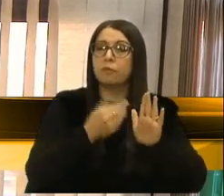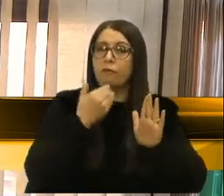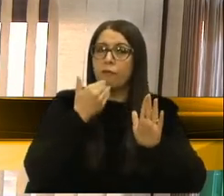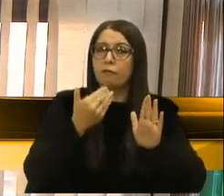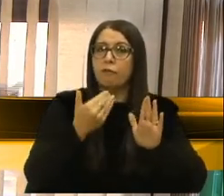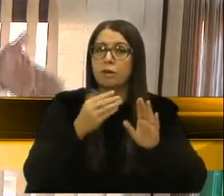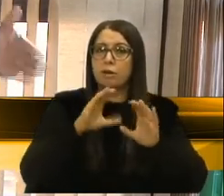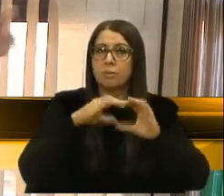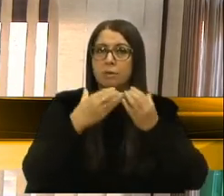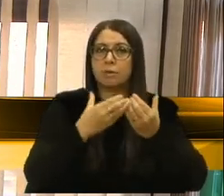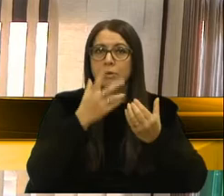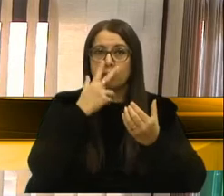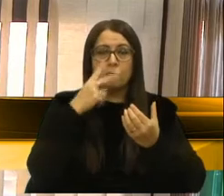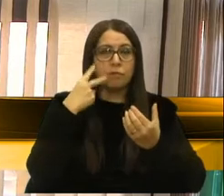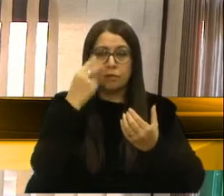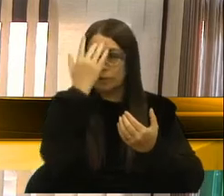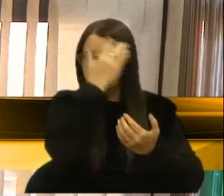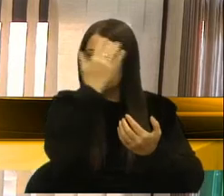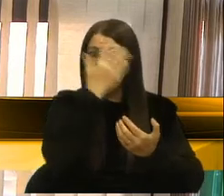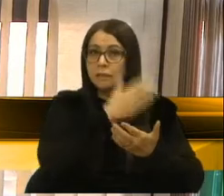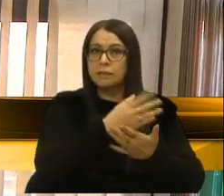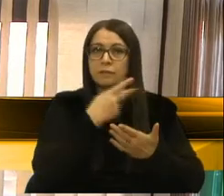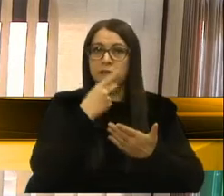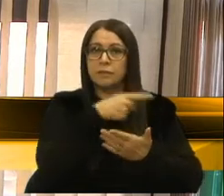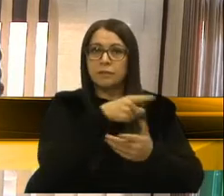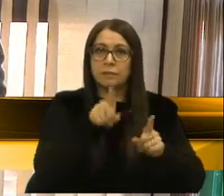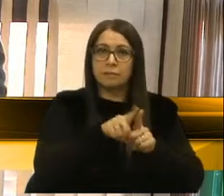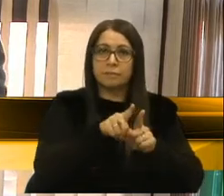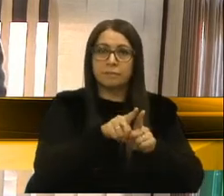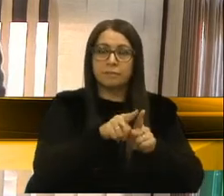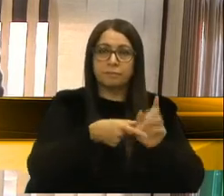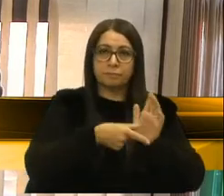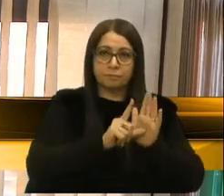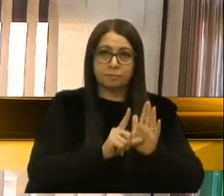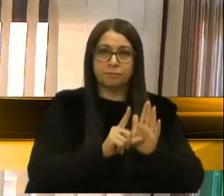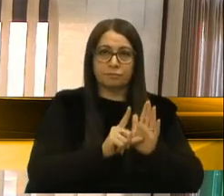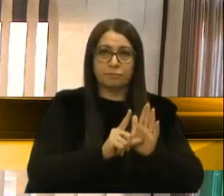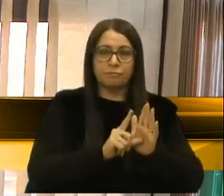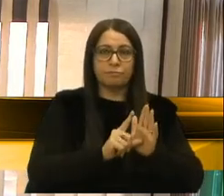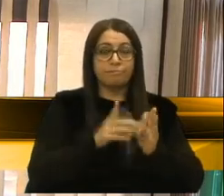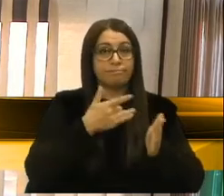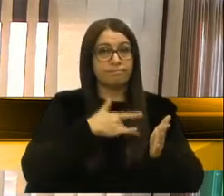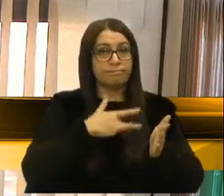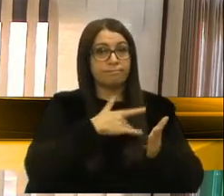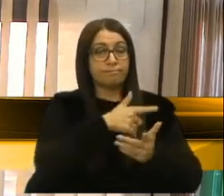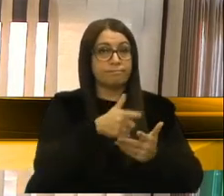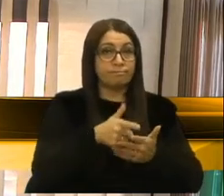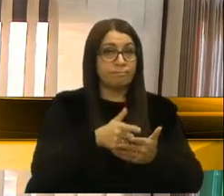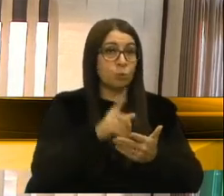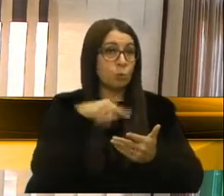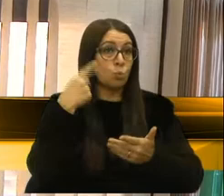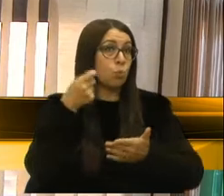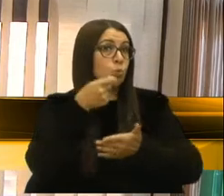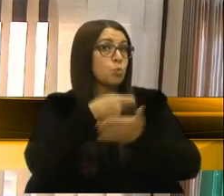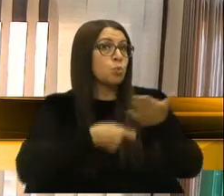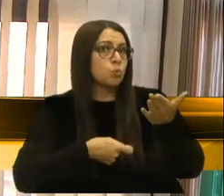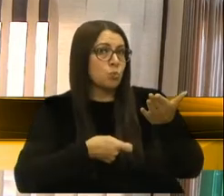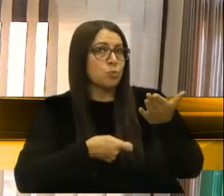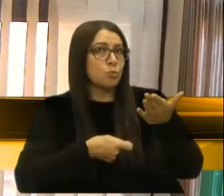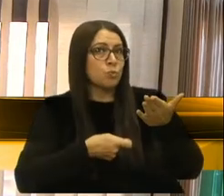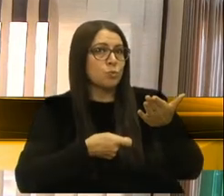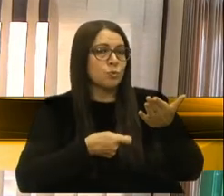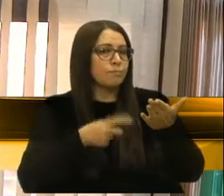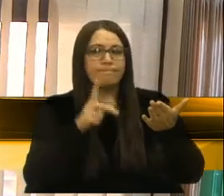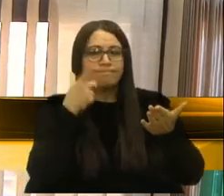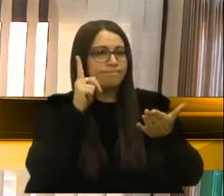comunidade. E é como o vereador Adiló comentou também anteriormente, Lamentavelmente, o outro concurso, vereador Adiló, não